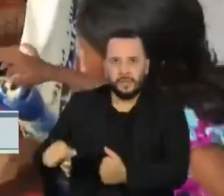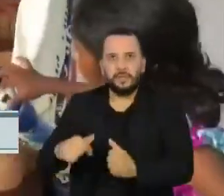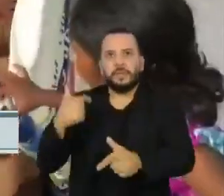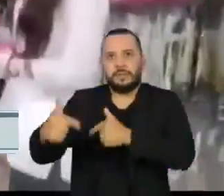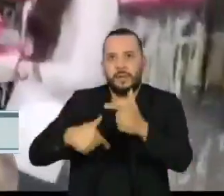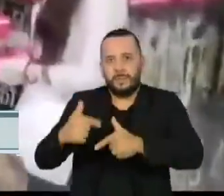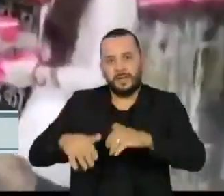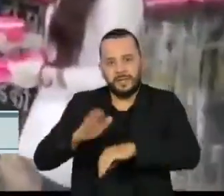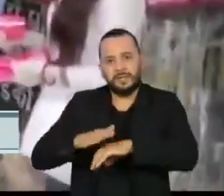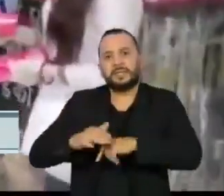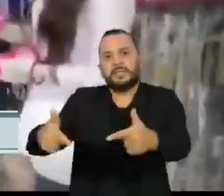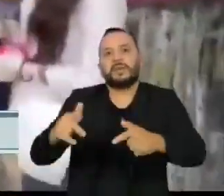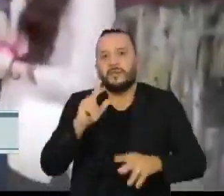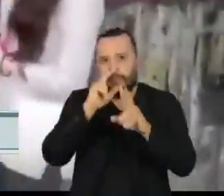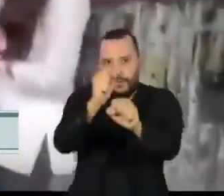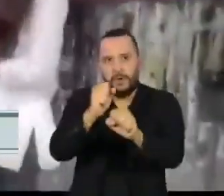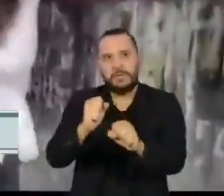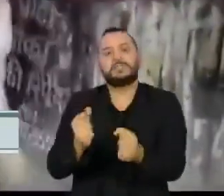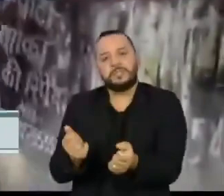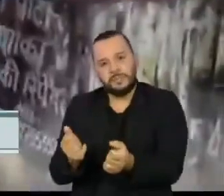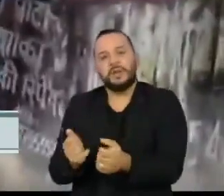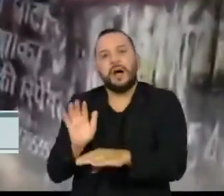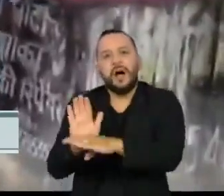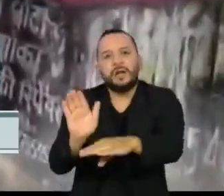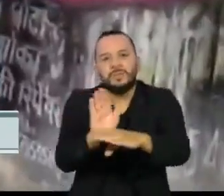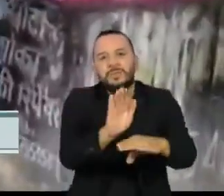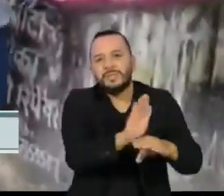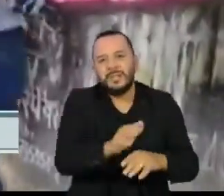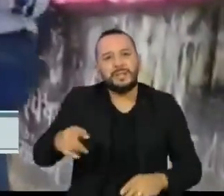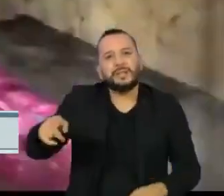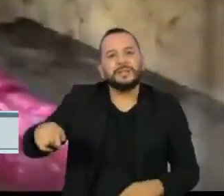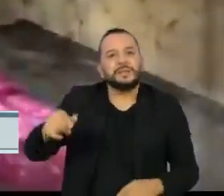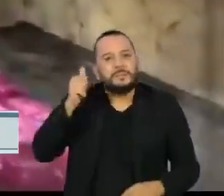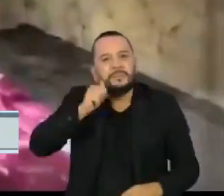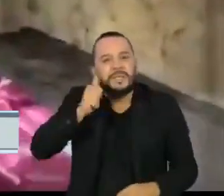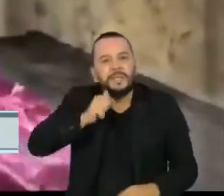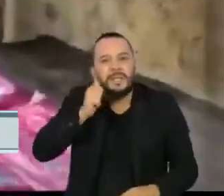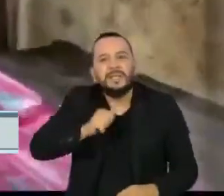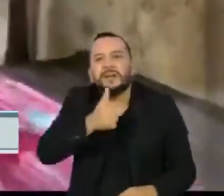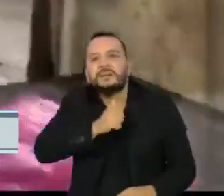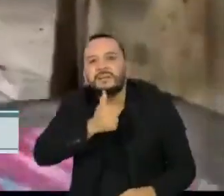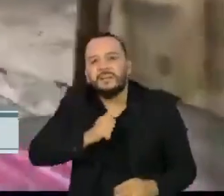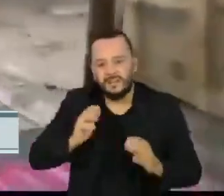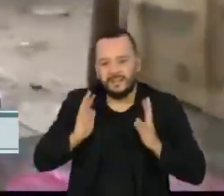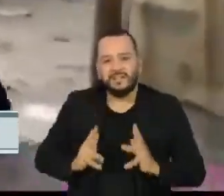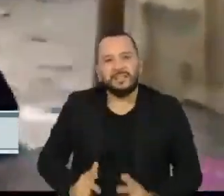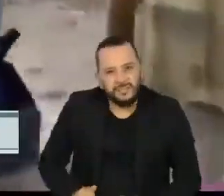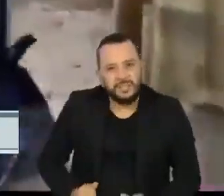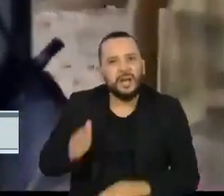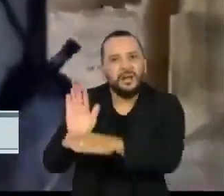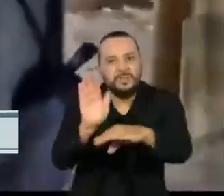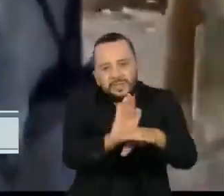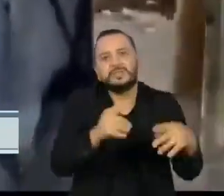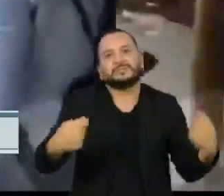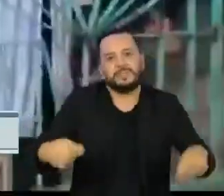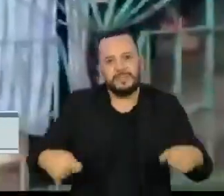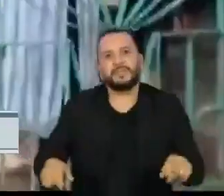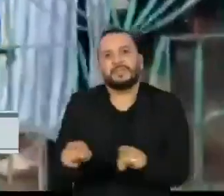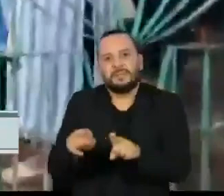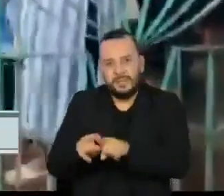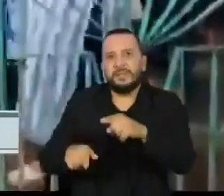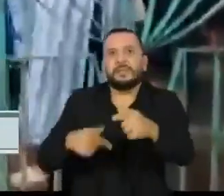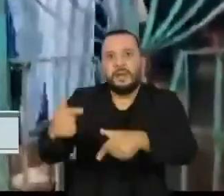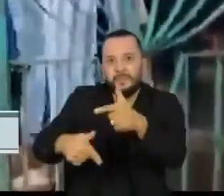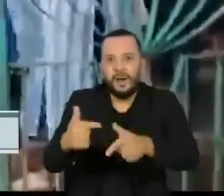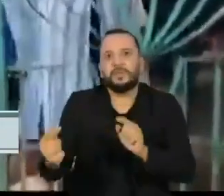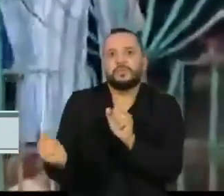fortemente no enfrentamento à pobreza menstrual, discutindo a pobreza menstrual. Tem o trabalho com as meninas,